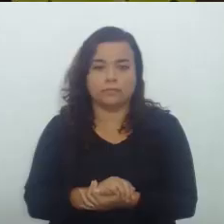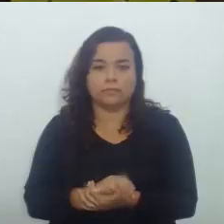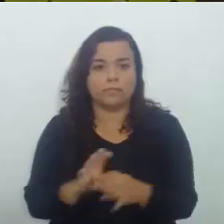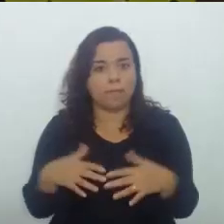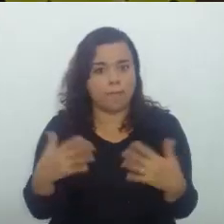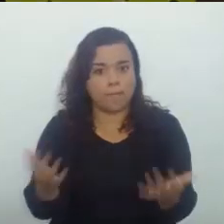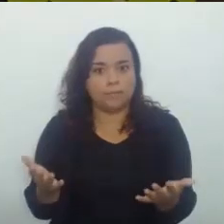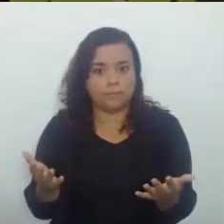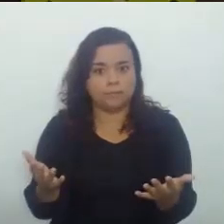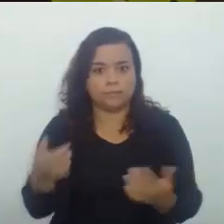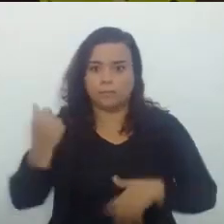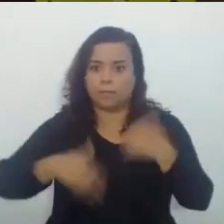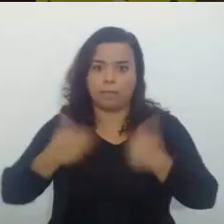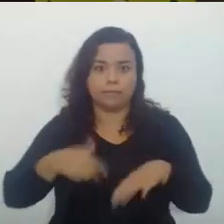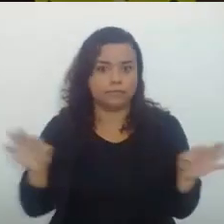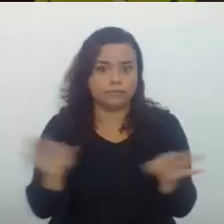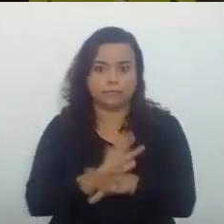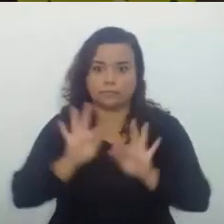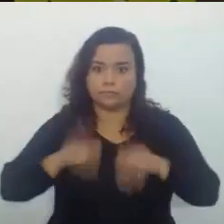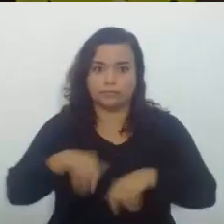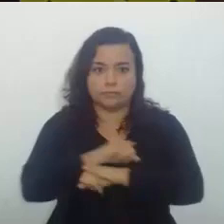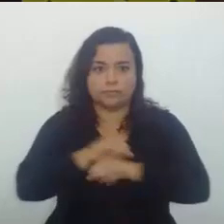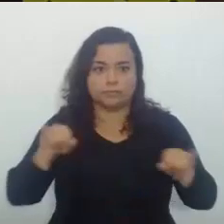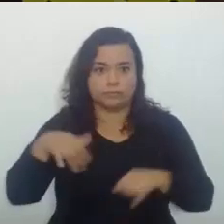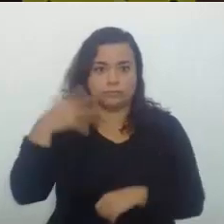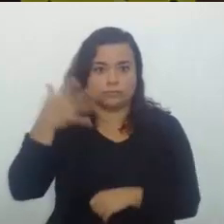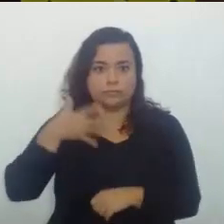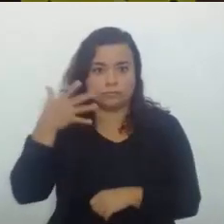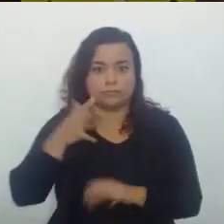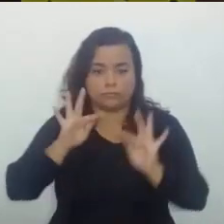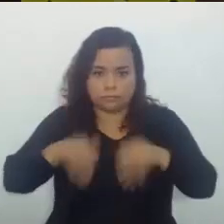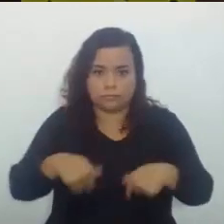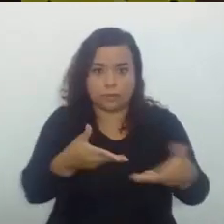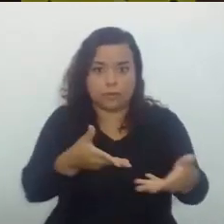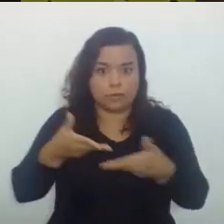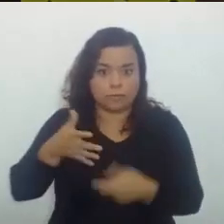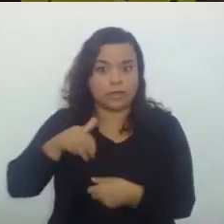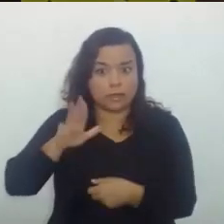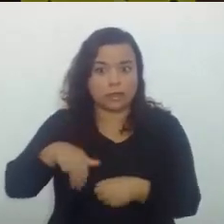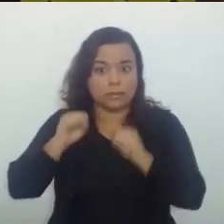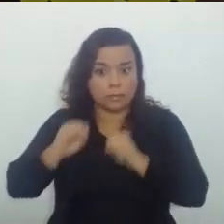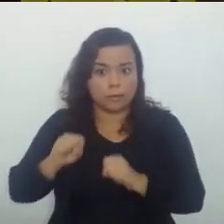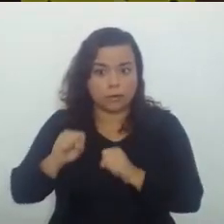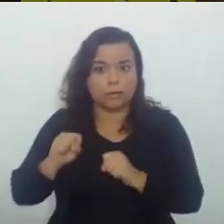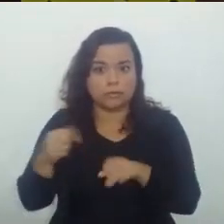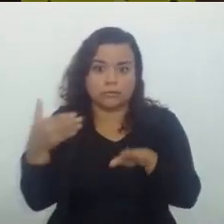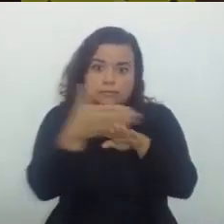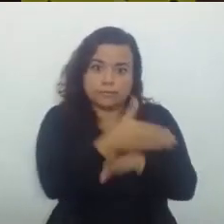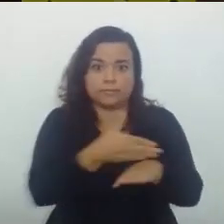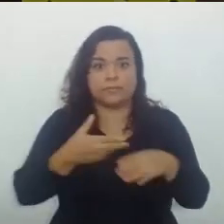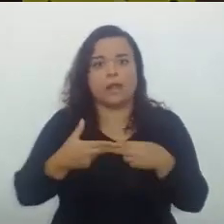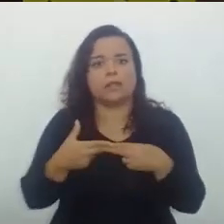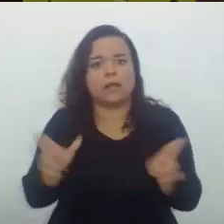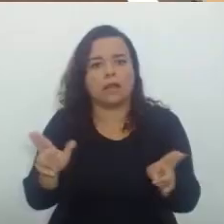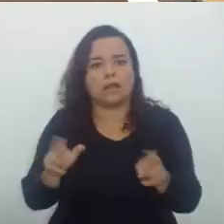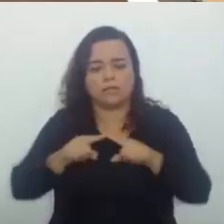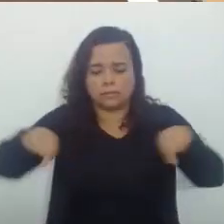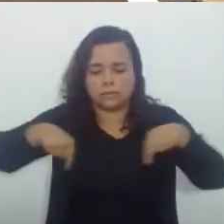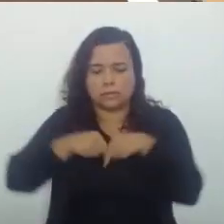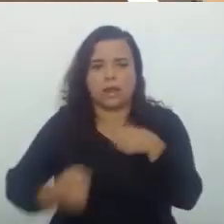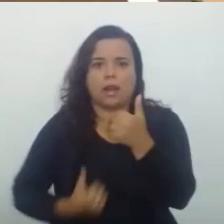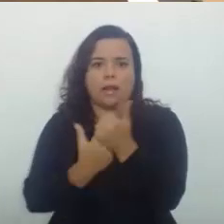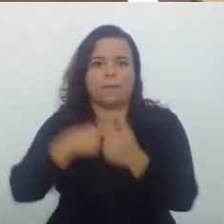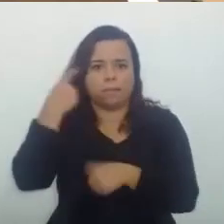Nada mais a tratar Declaro encerrada a reação Convidando aqueles Que puderem A comparecer A inauguração Da sala de apoio Aos advogados